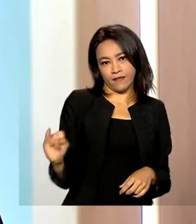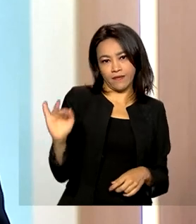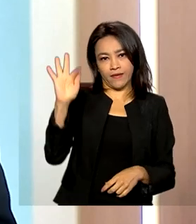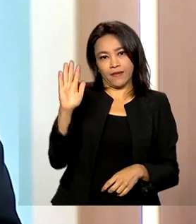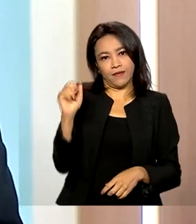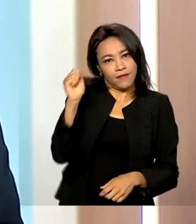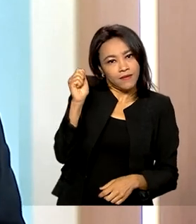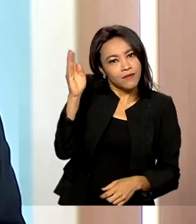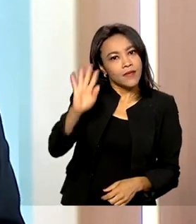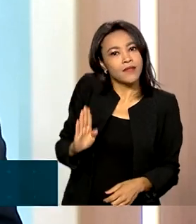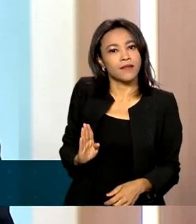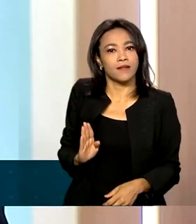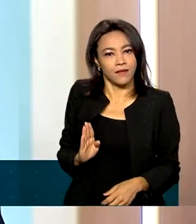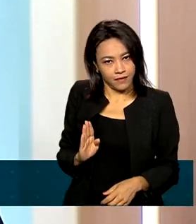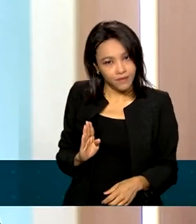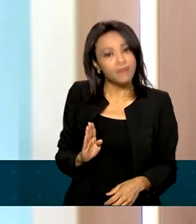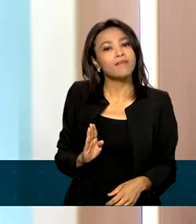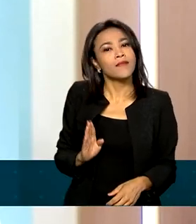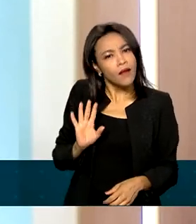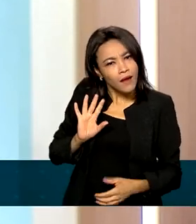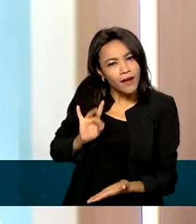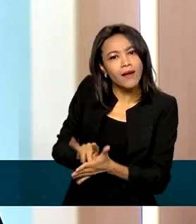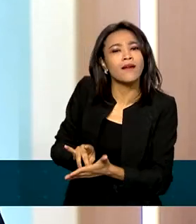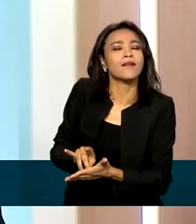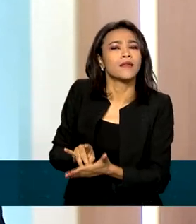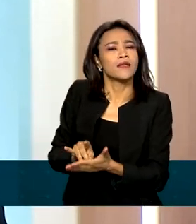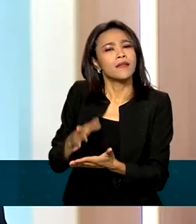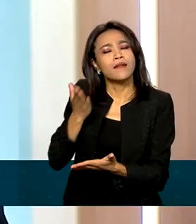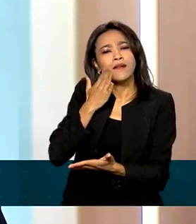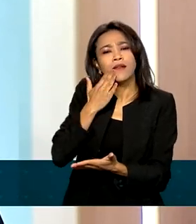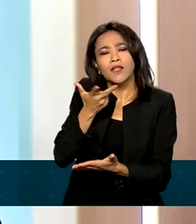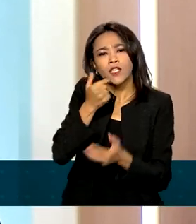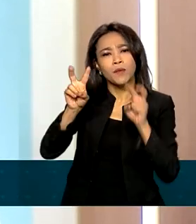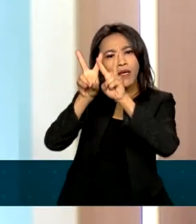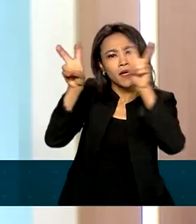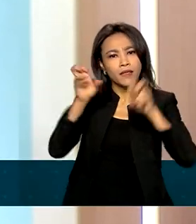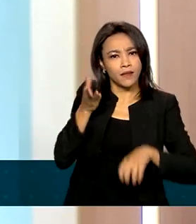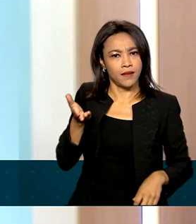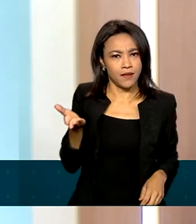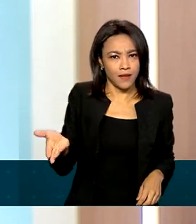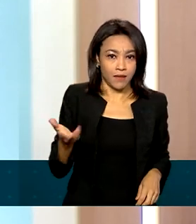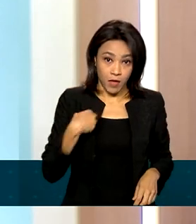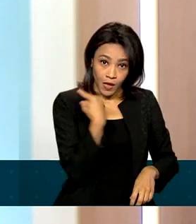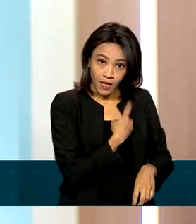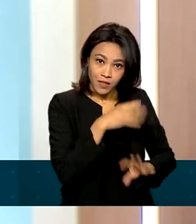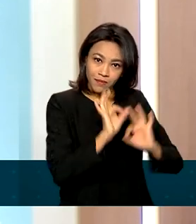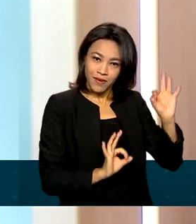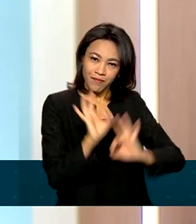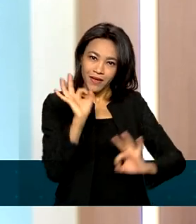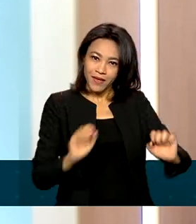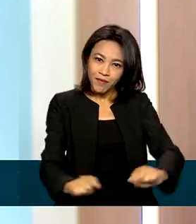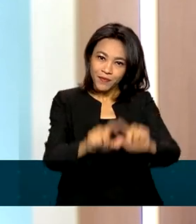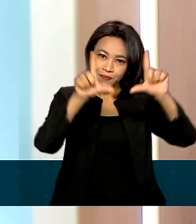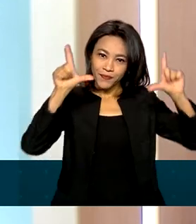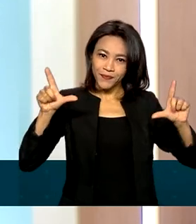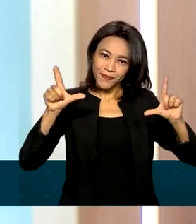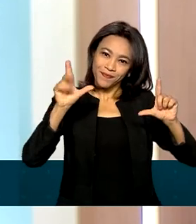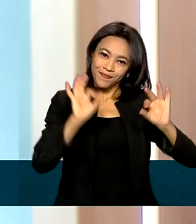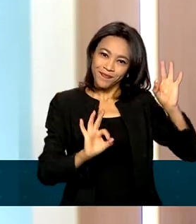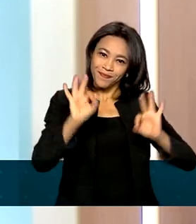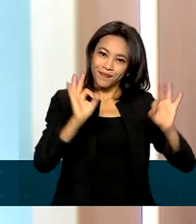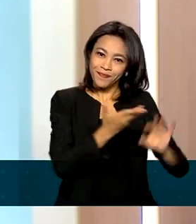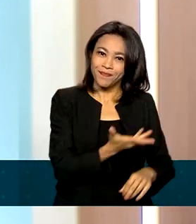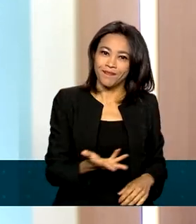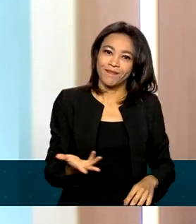a previsão da inflação, mas a inflação real. E para tratar desse tema, a nossa equipe de produção preparou uma arte para você, telespectador. Passamos a